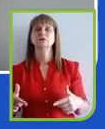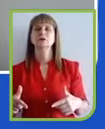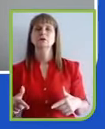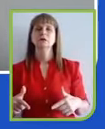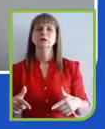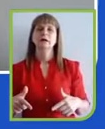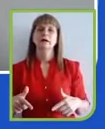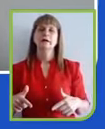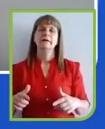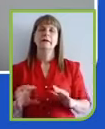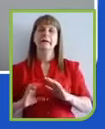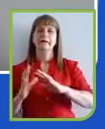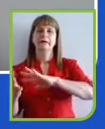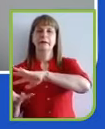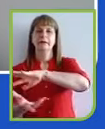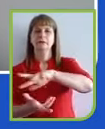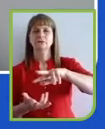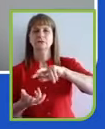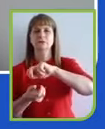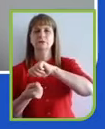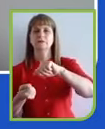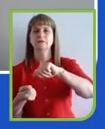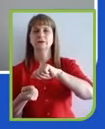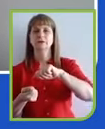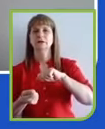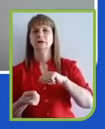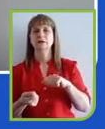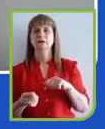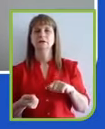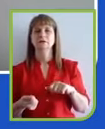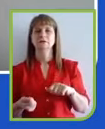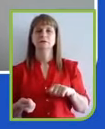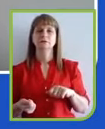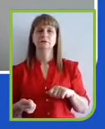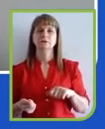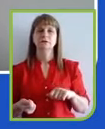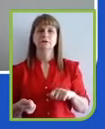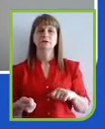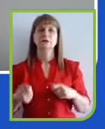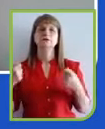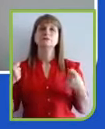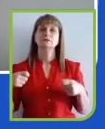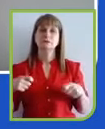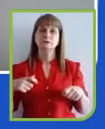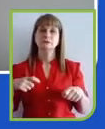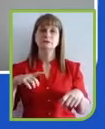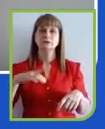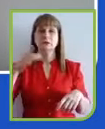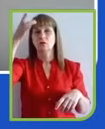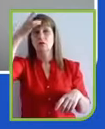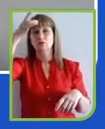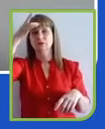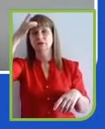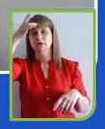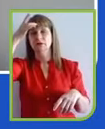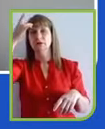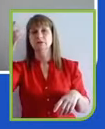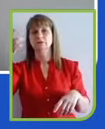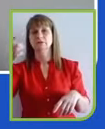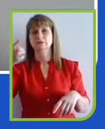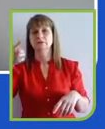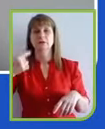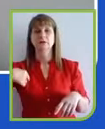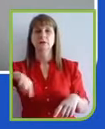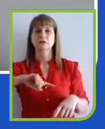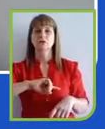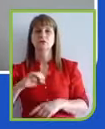essa visão ecossistêmica, negócio de impacto. A gente precisa ter a consciência do nosso ecossistema. Quando as empresas fazem